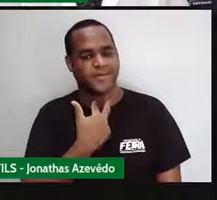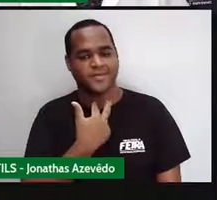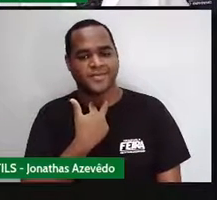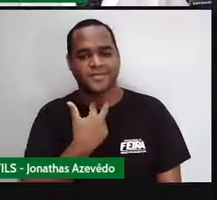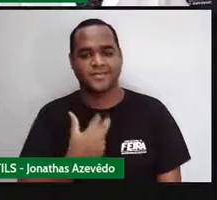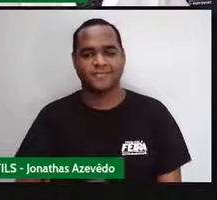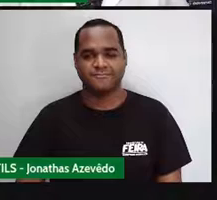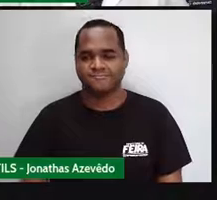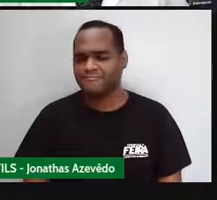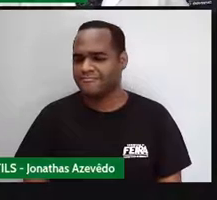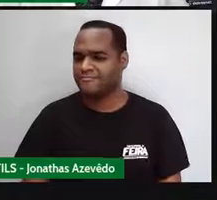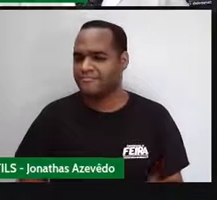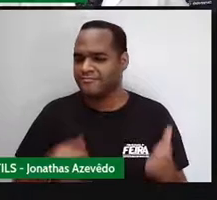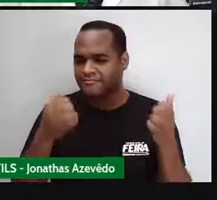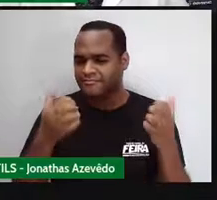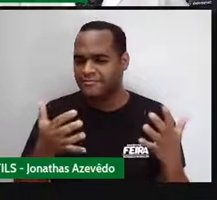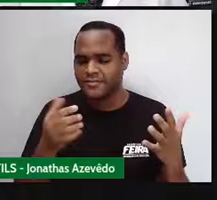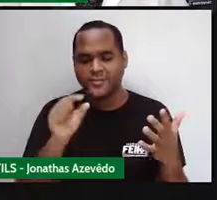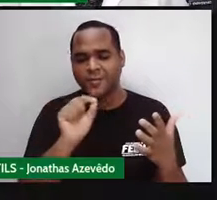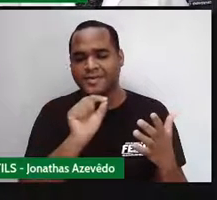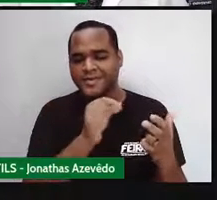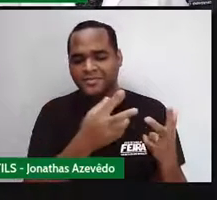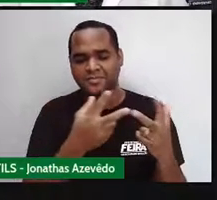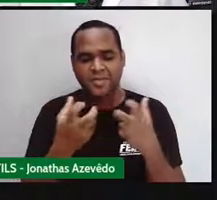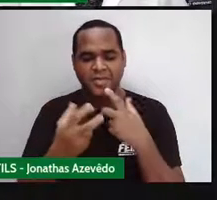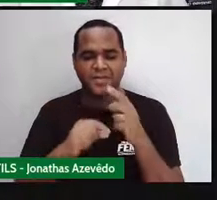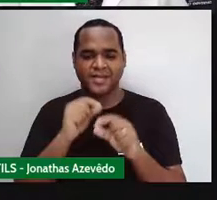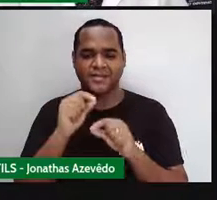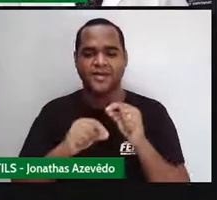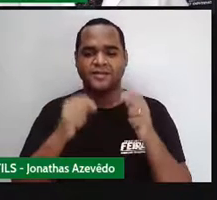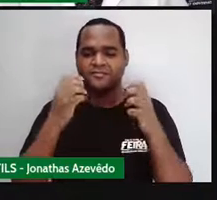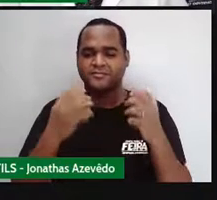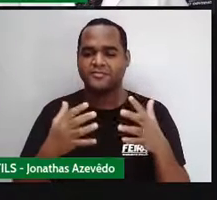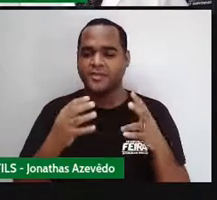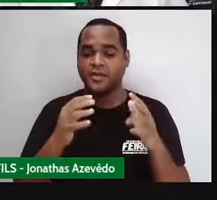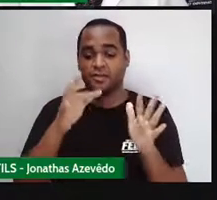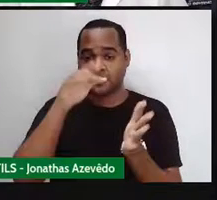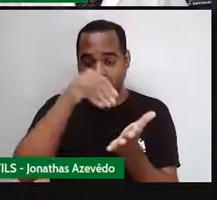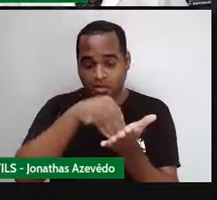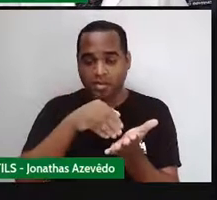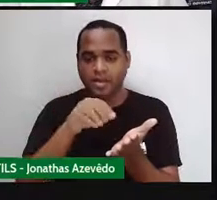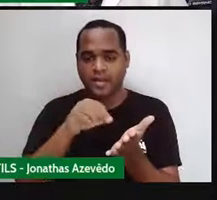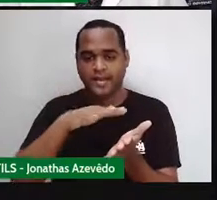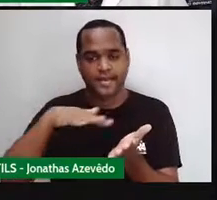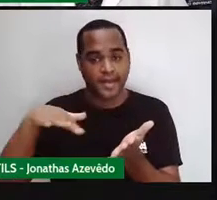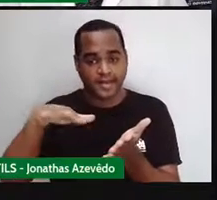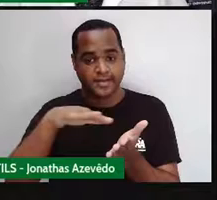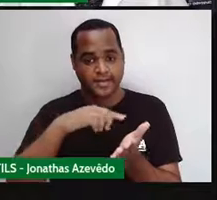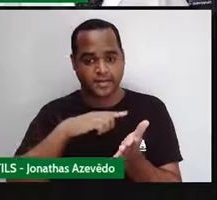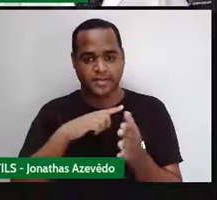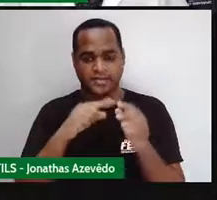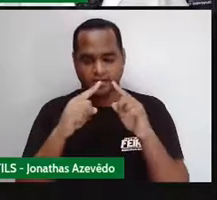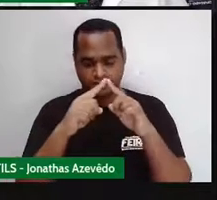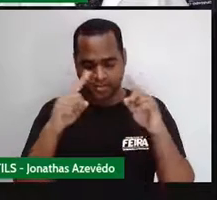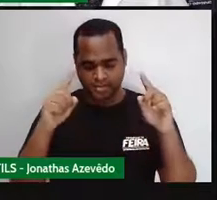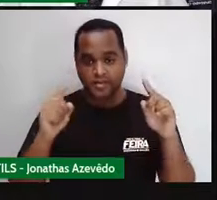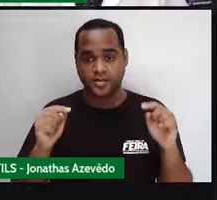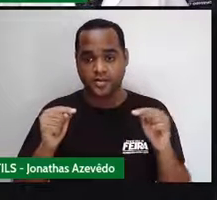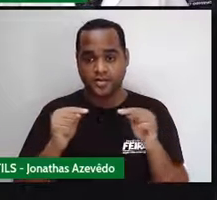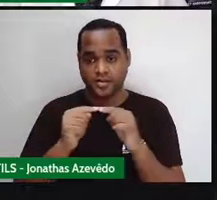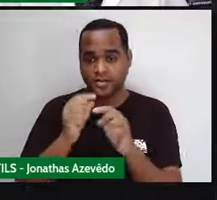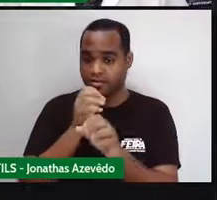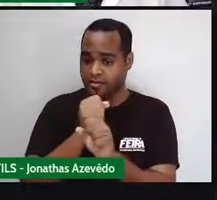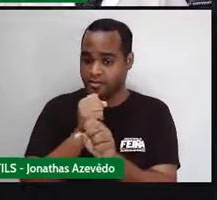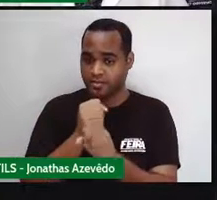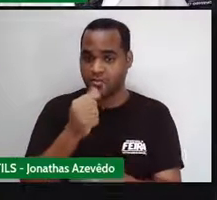O que é que a gente pode perceber? Até aqui. A área do retângulo deu 24. A área do